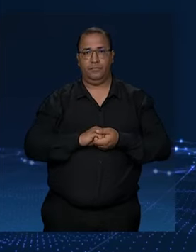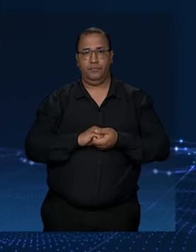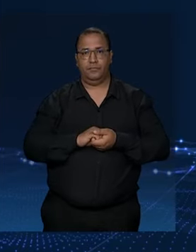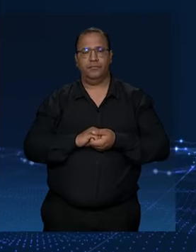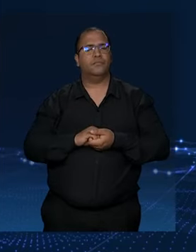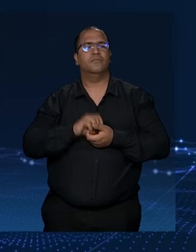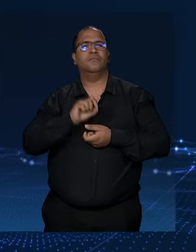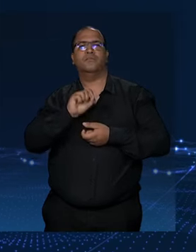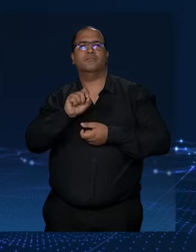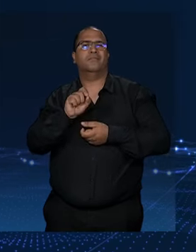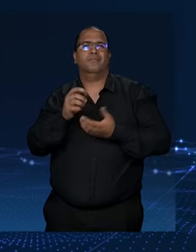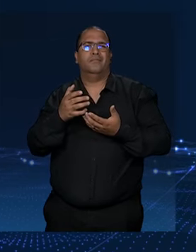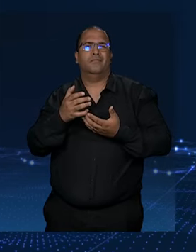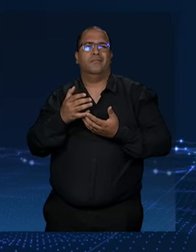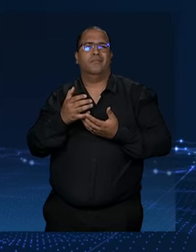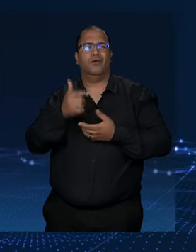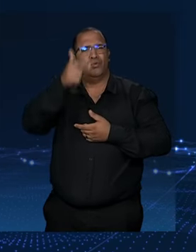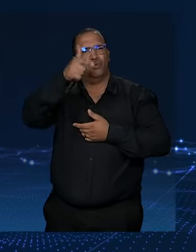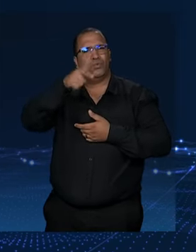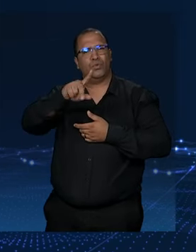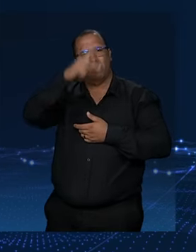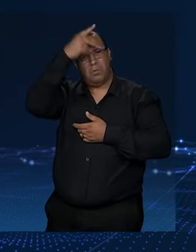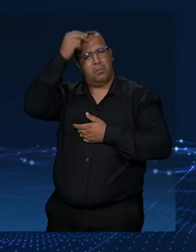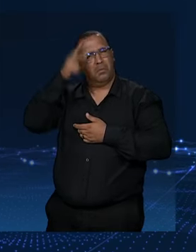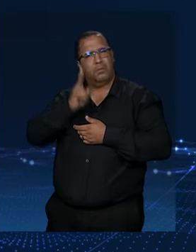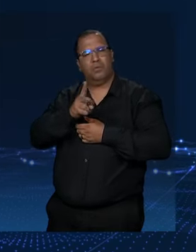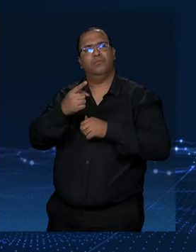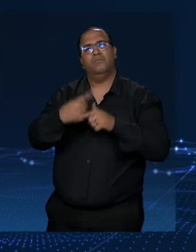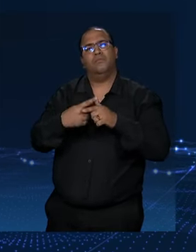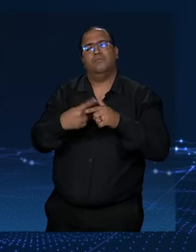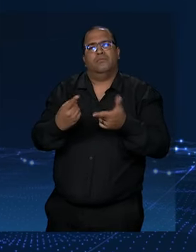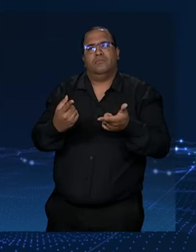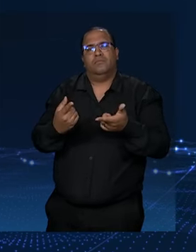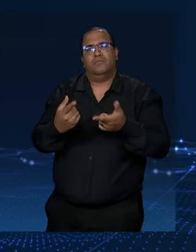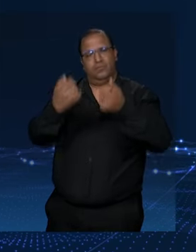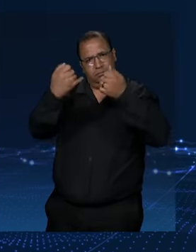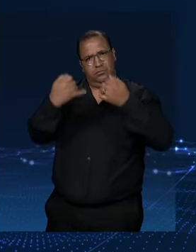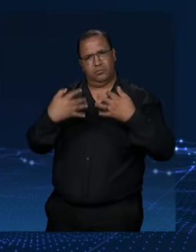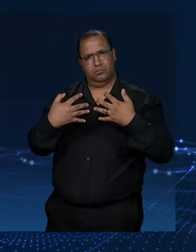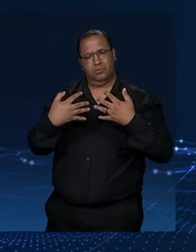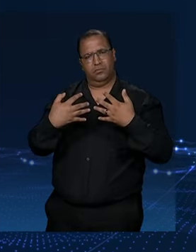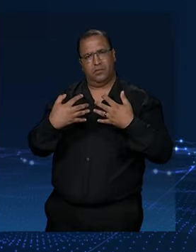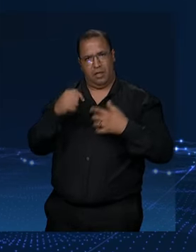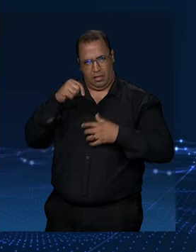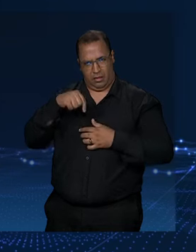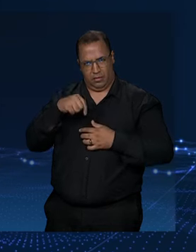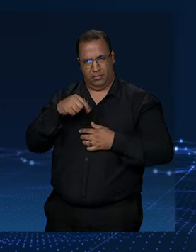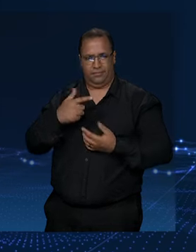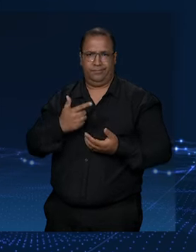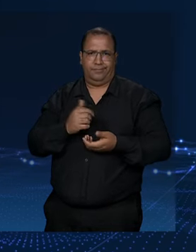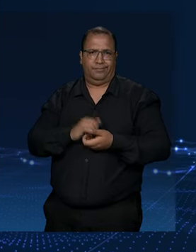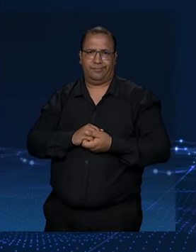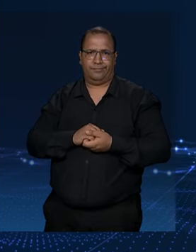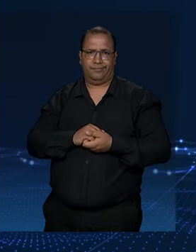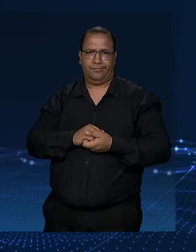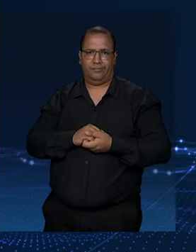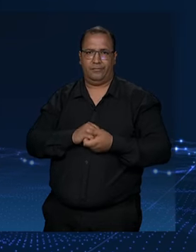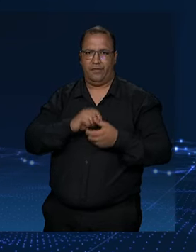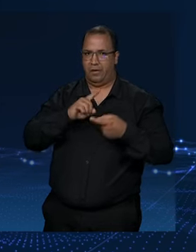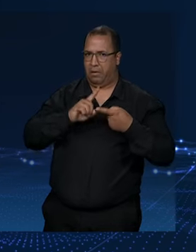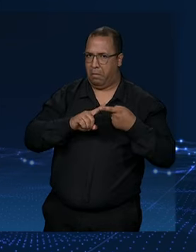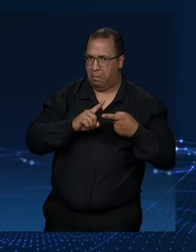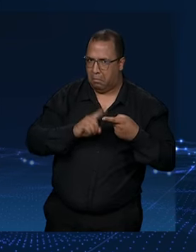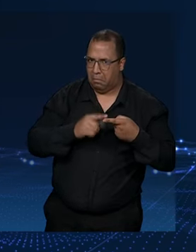Por que você quer tanto reeleição, hein? A reeleição desse país aqui deu origem ao mensalão,